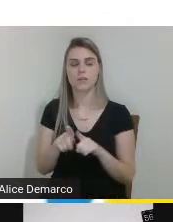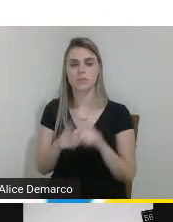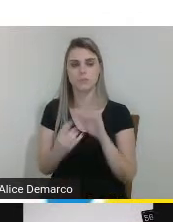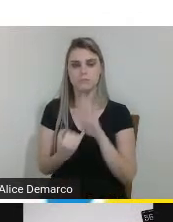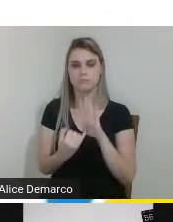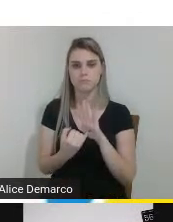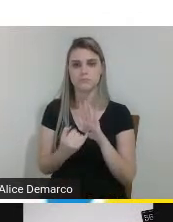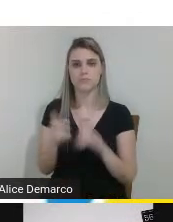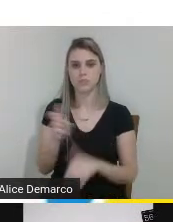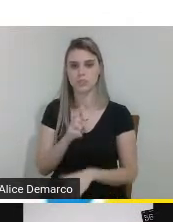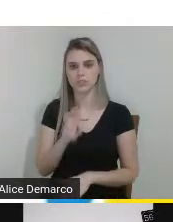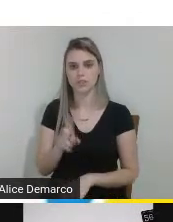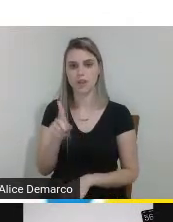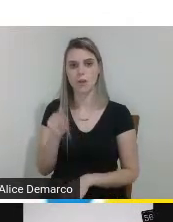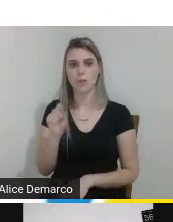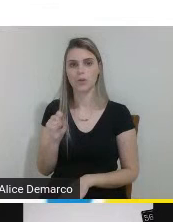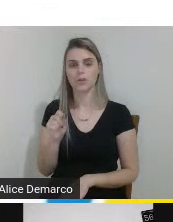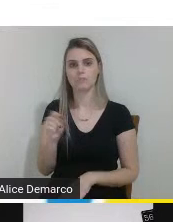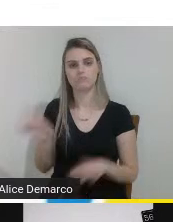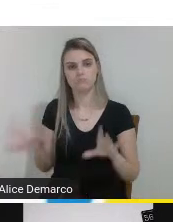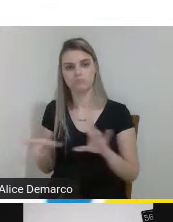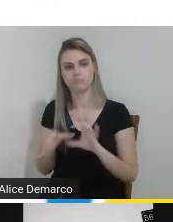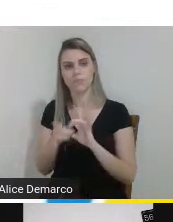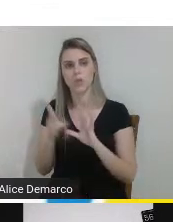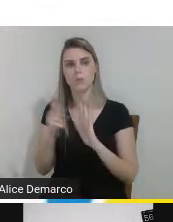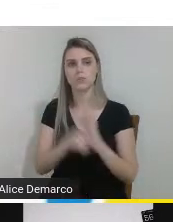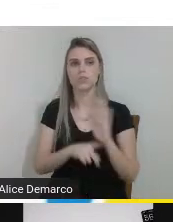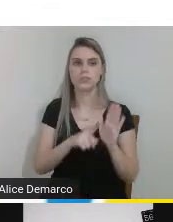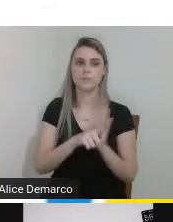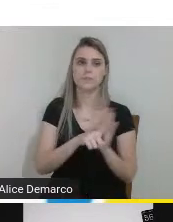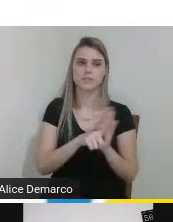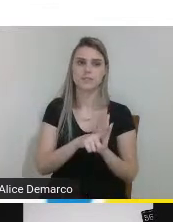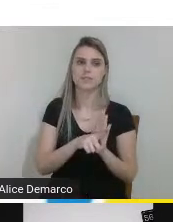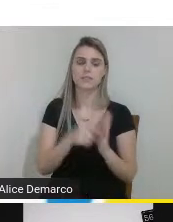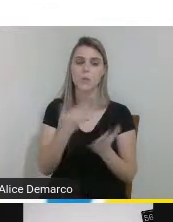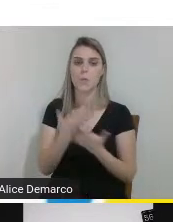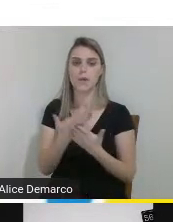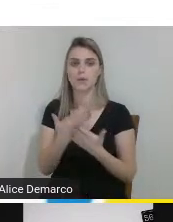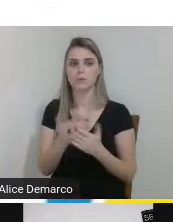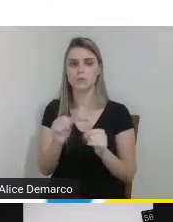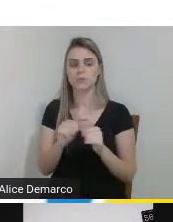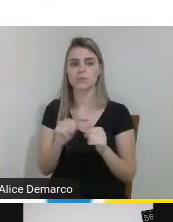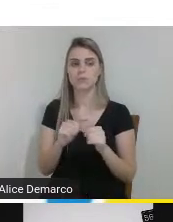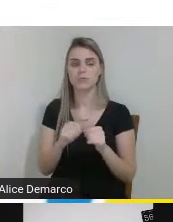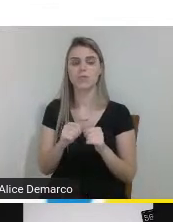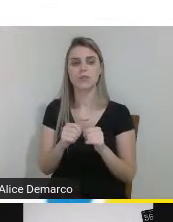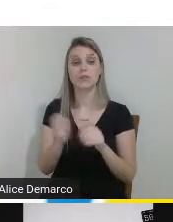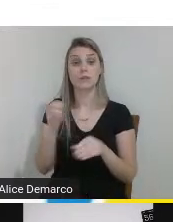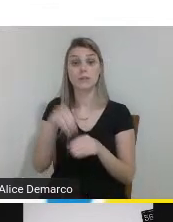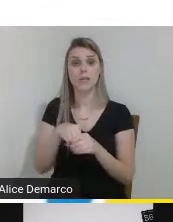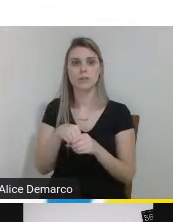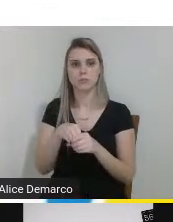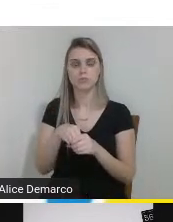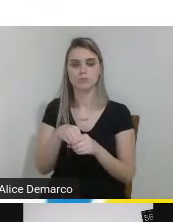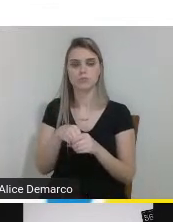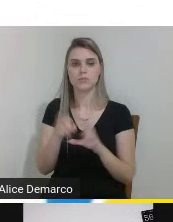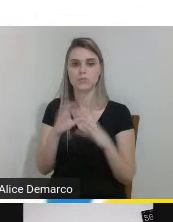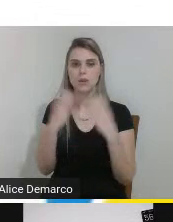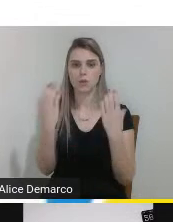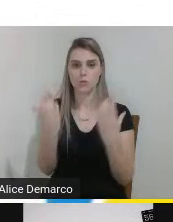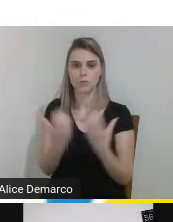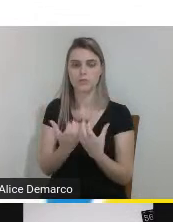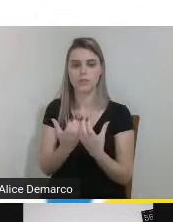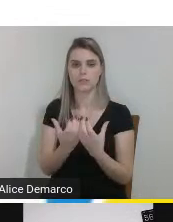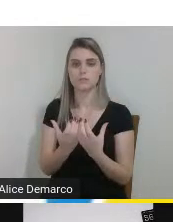nosso campus aliar o projeto e a pesquisa o estudo feito interno no campus com a comunidade exterior com a